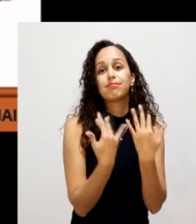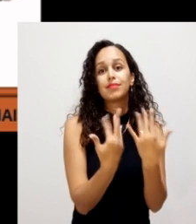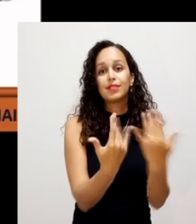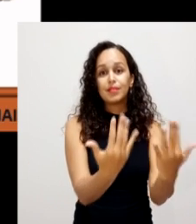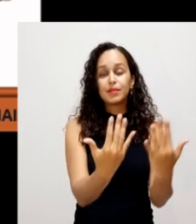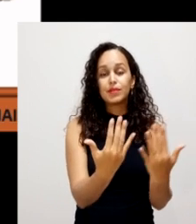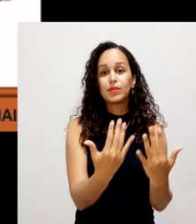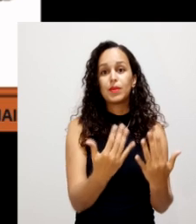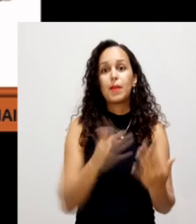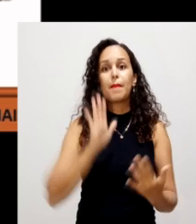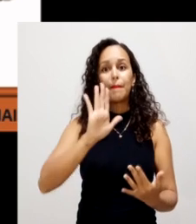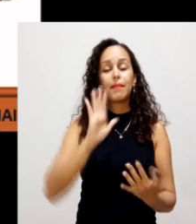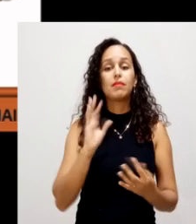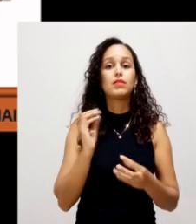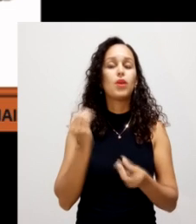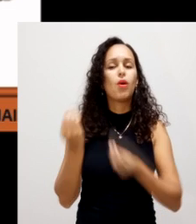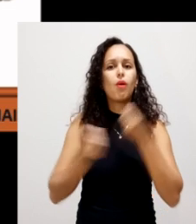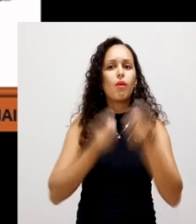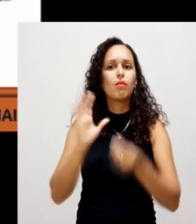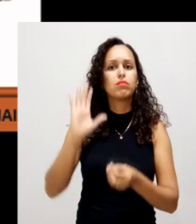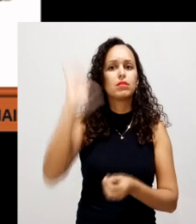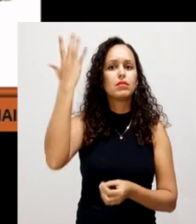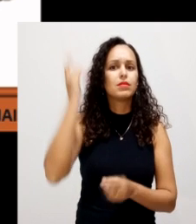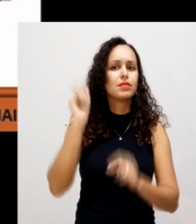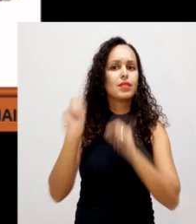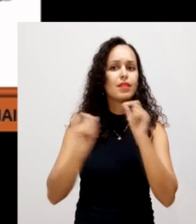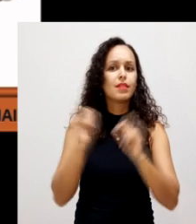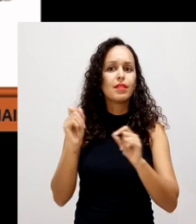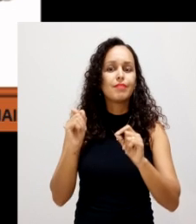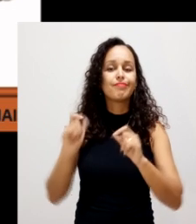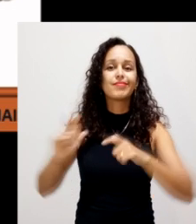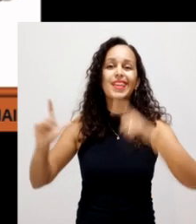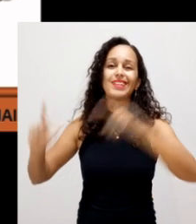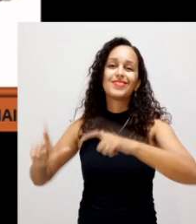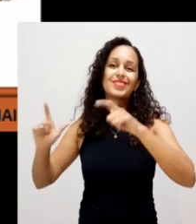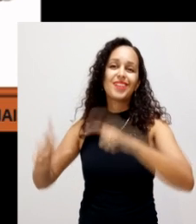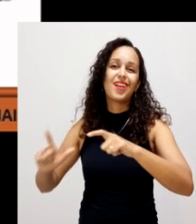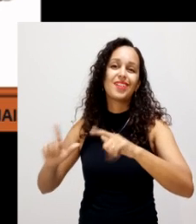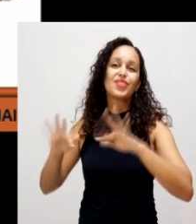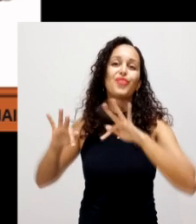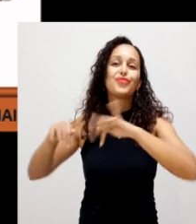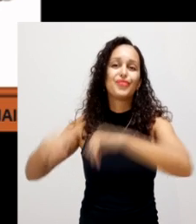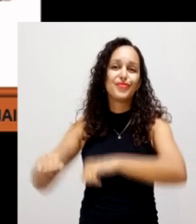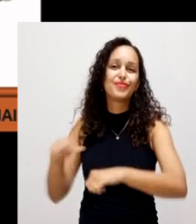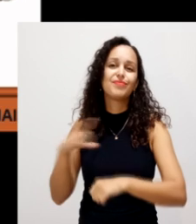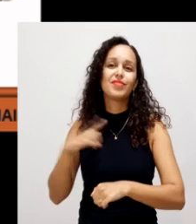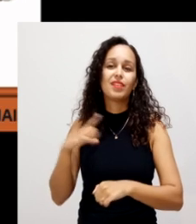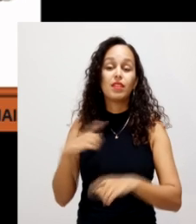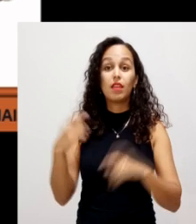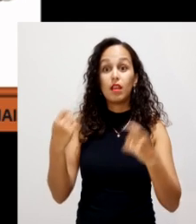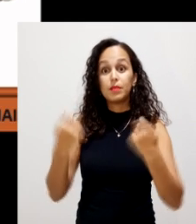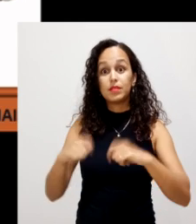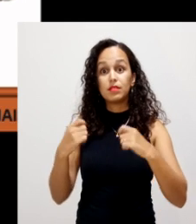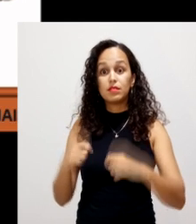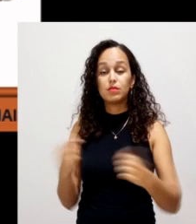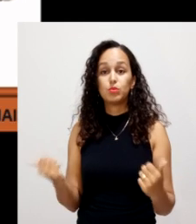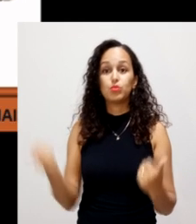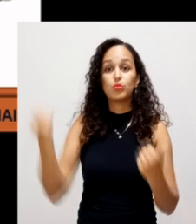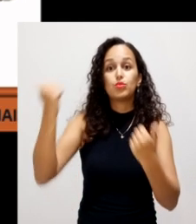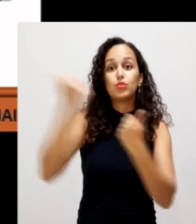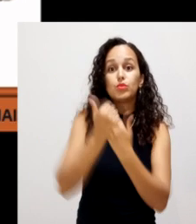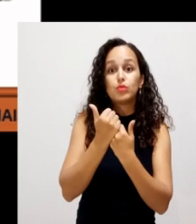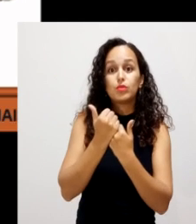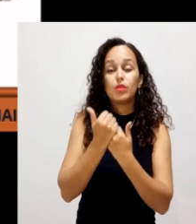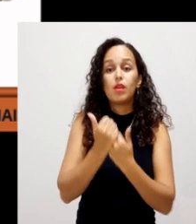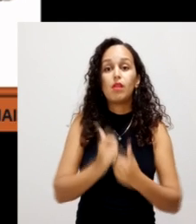E, só que, como é vai acontecer? Como eu falei, elas são finitas, né? Então, a vai precisar substituir. Vem uma outra